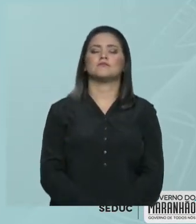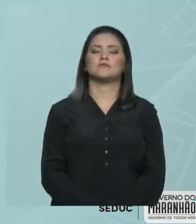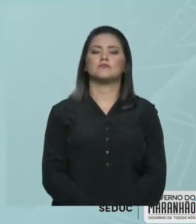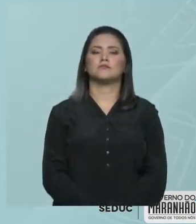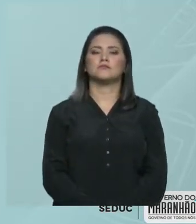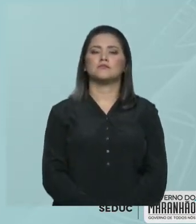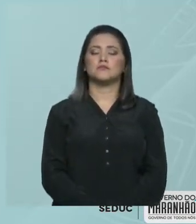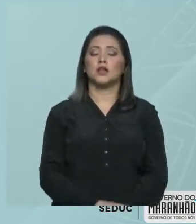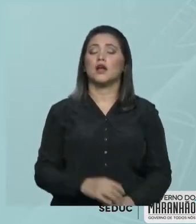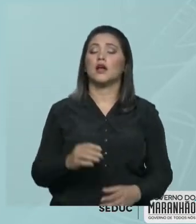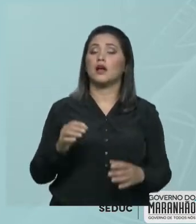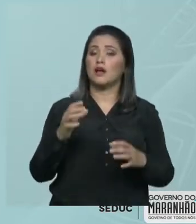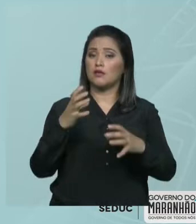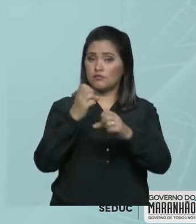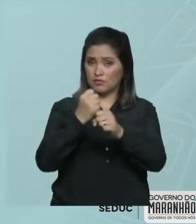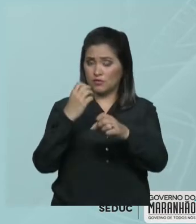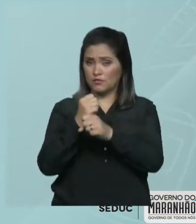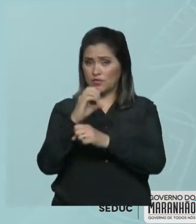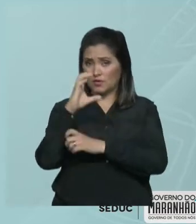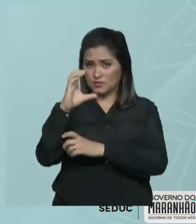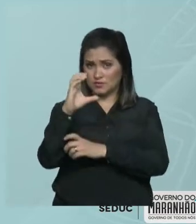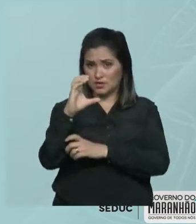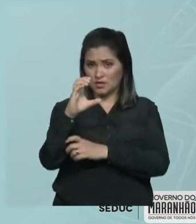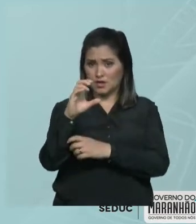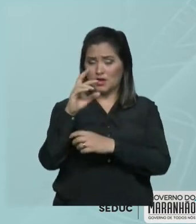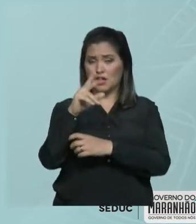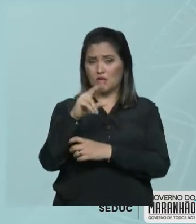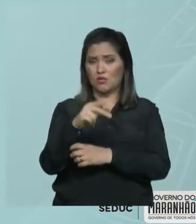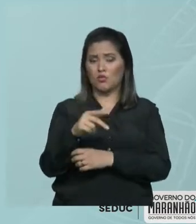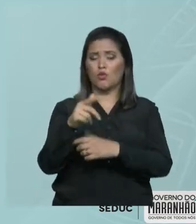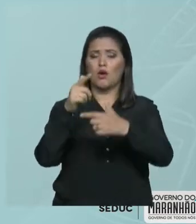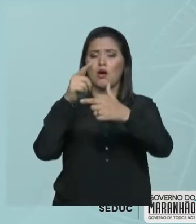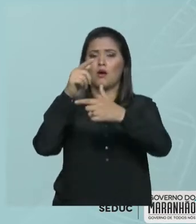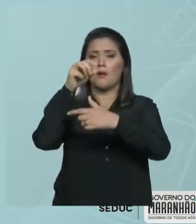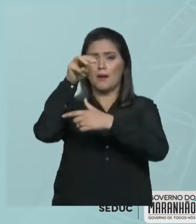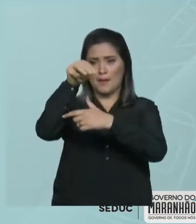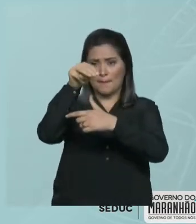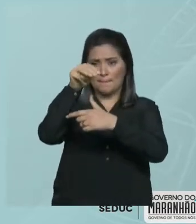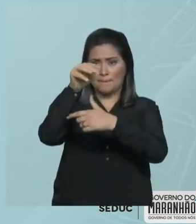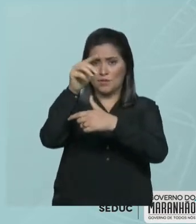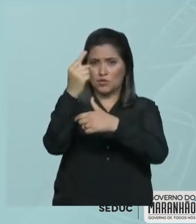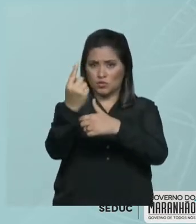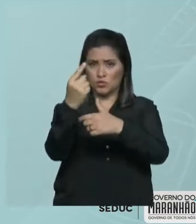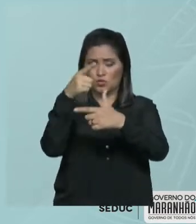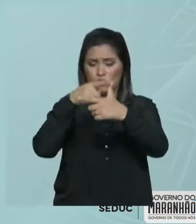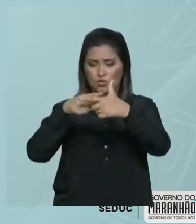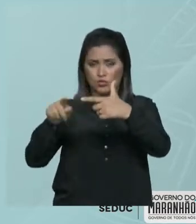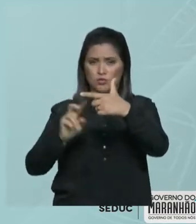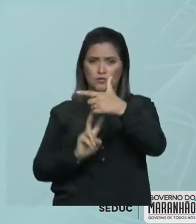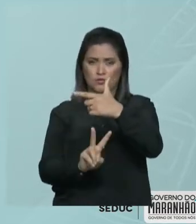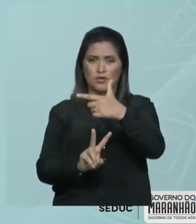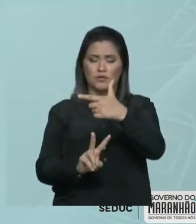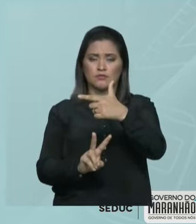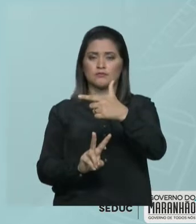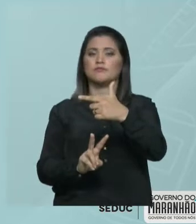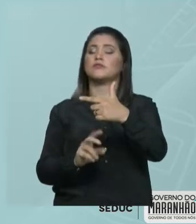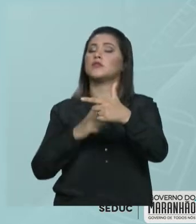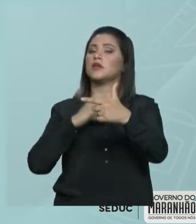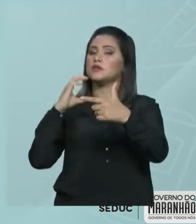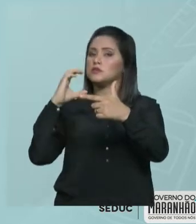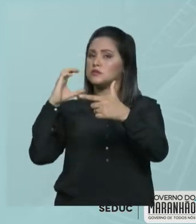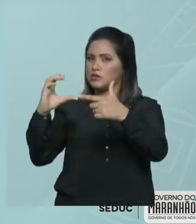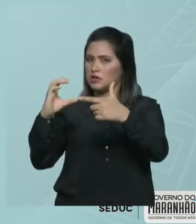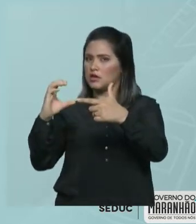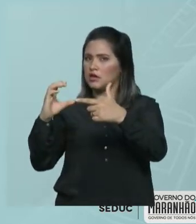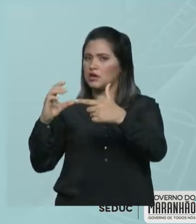expressão da fórmula? Massa do soluto sobre o volume da solução. Perceba que ele me deu a concentração da solução e me deu